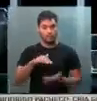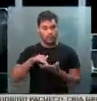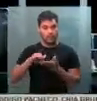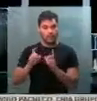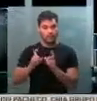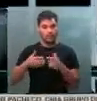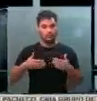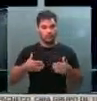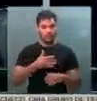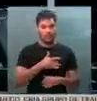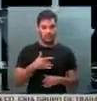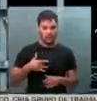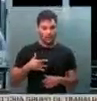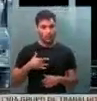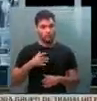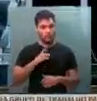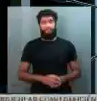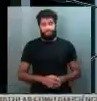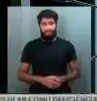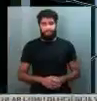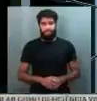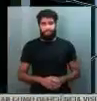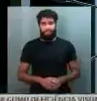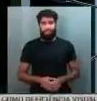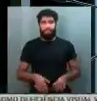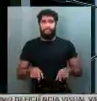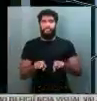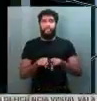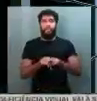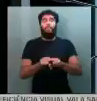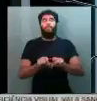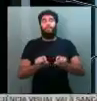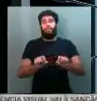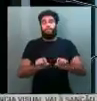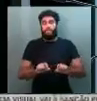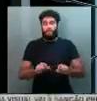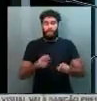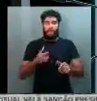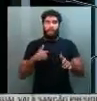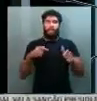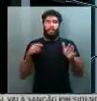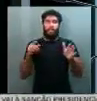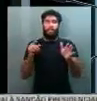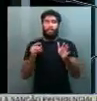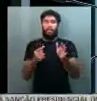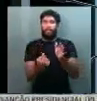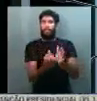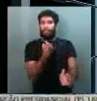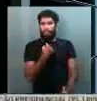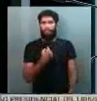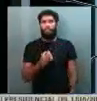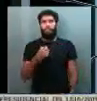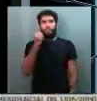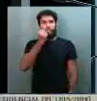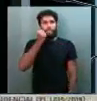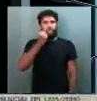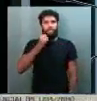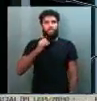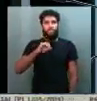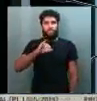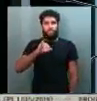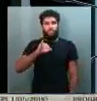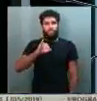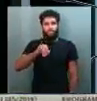executivo do Ministério da Saúde, para as suas respostas. Com relação à pergunta do seletíssimo senador Jorge Cajuru,